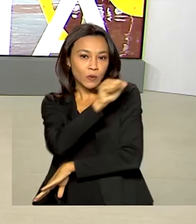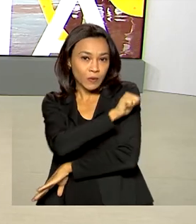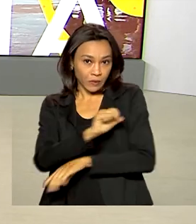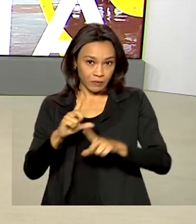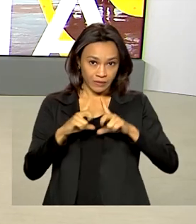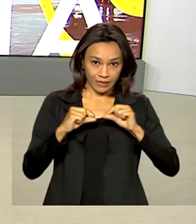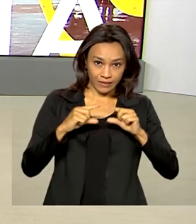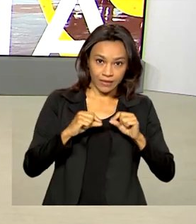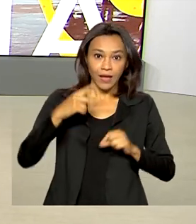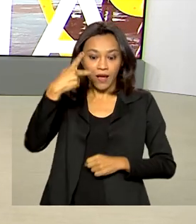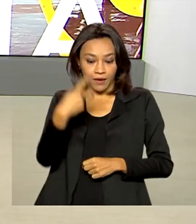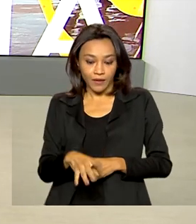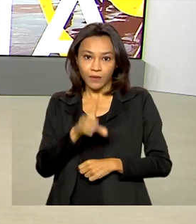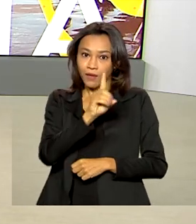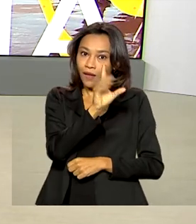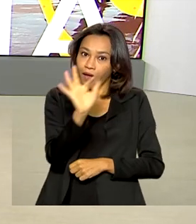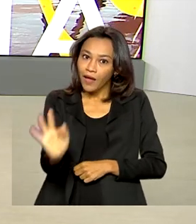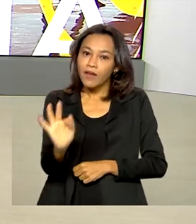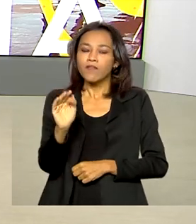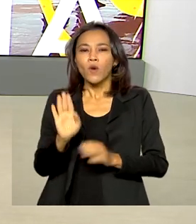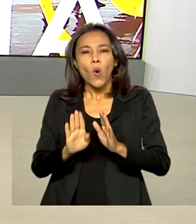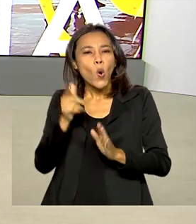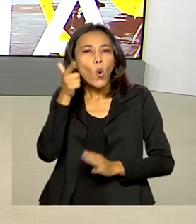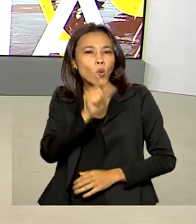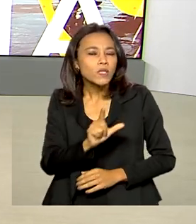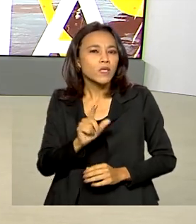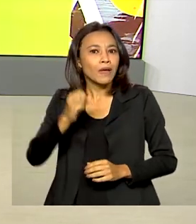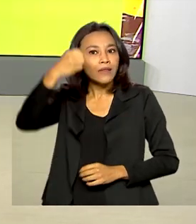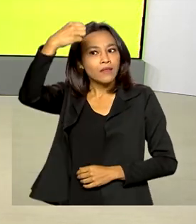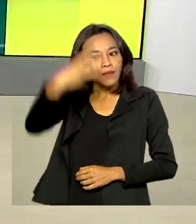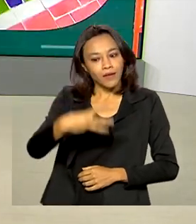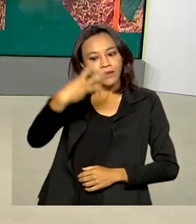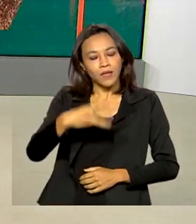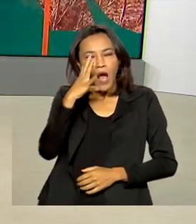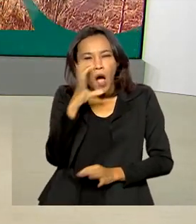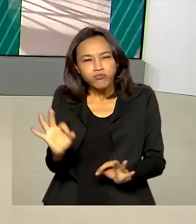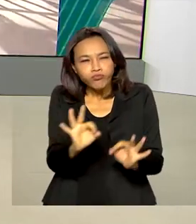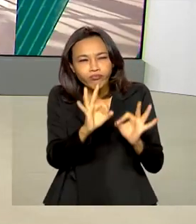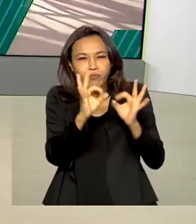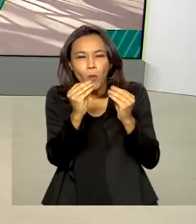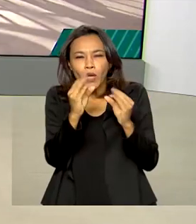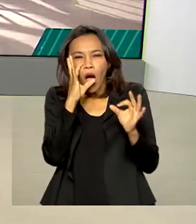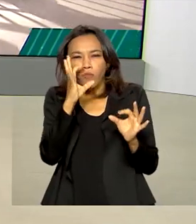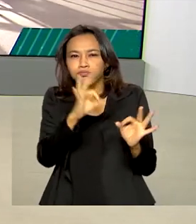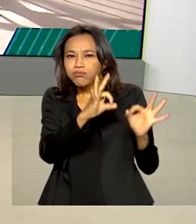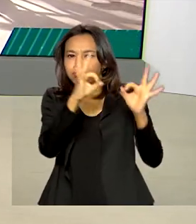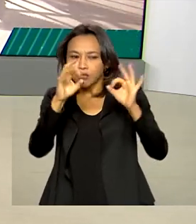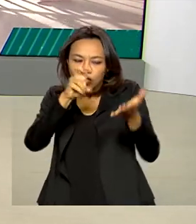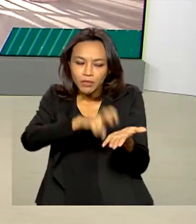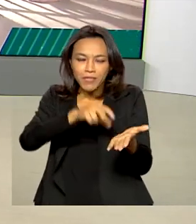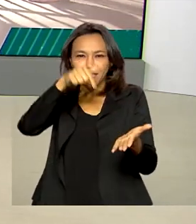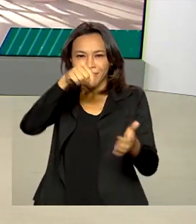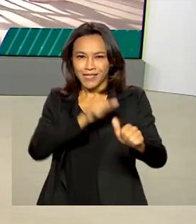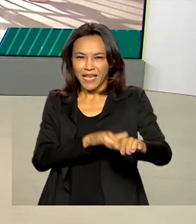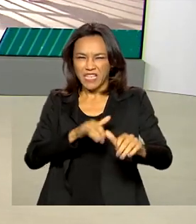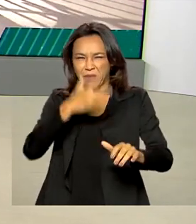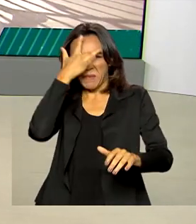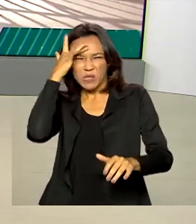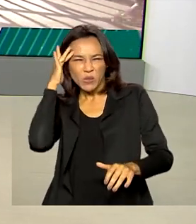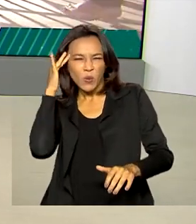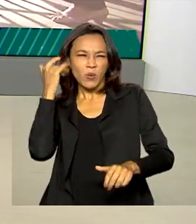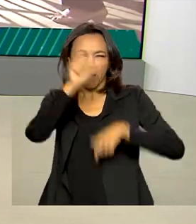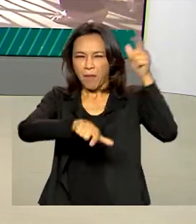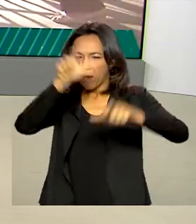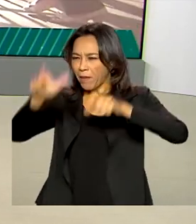em Brasília. No Distrito Federal, chegou a alcançar a terceira colocação na manhã do dia 7, quando telespectadores e